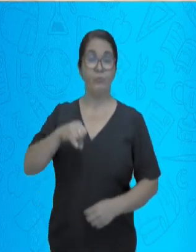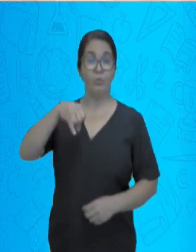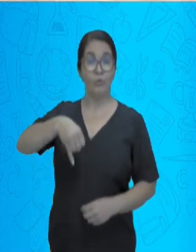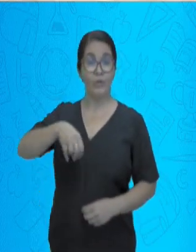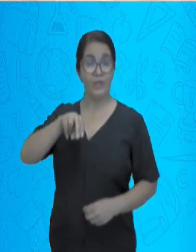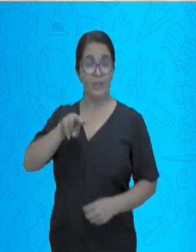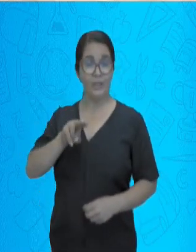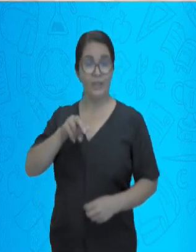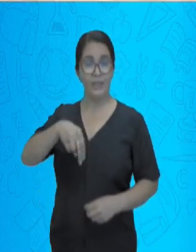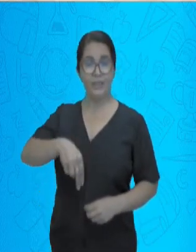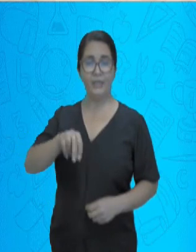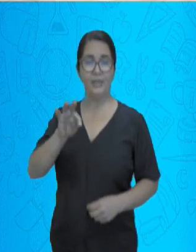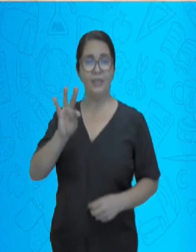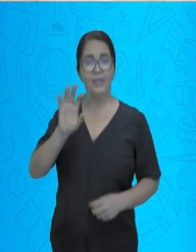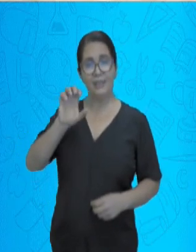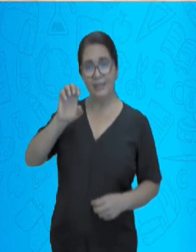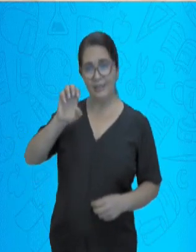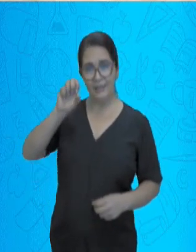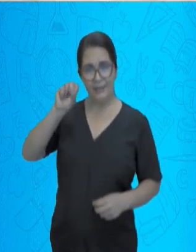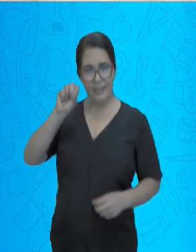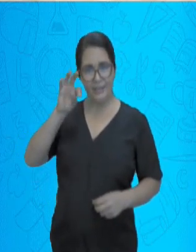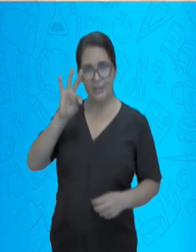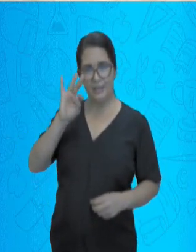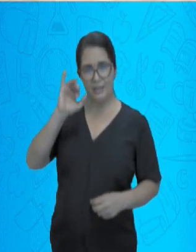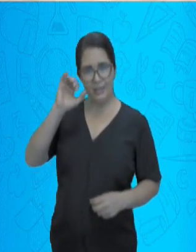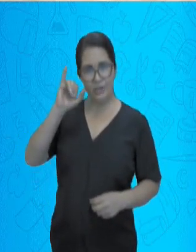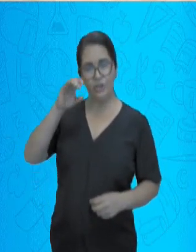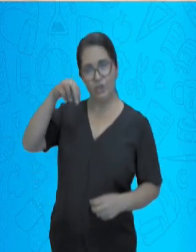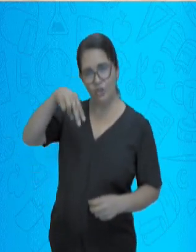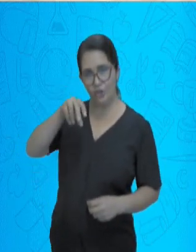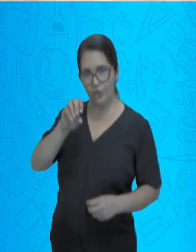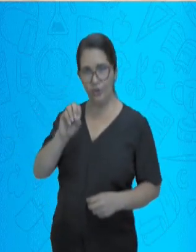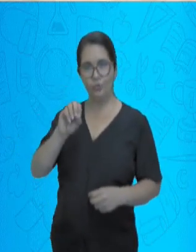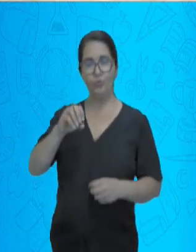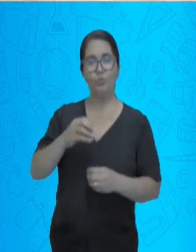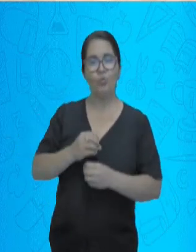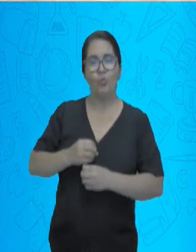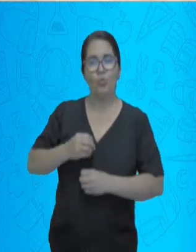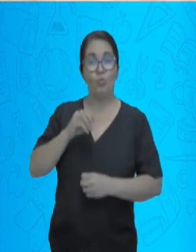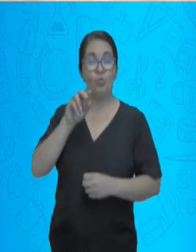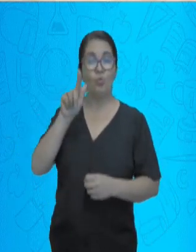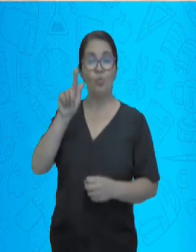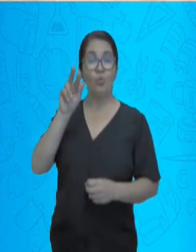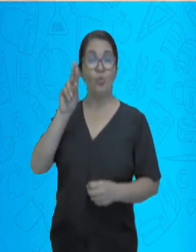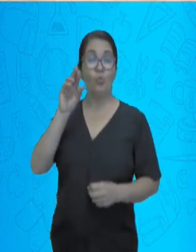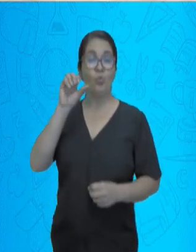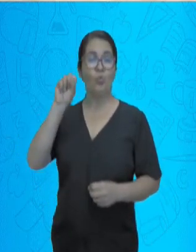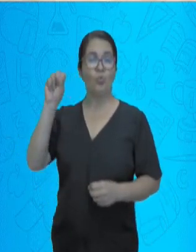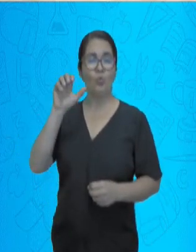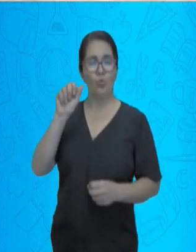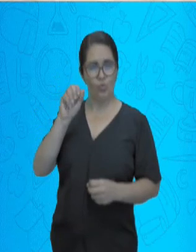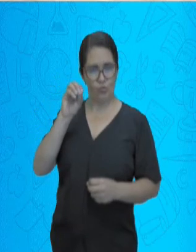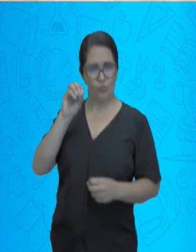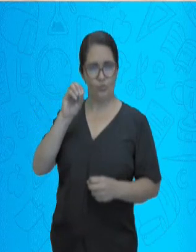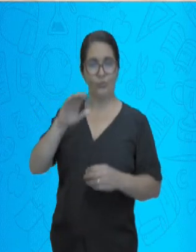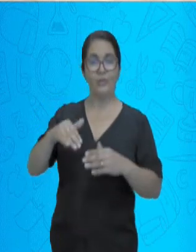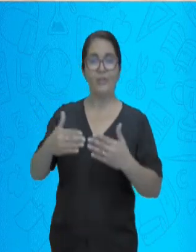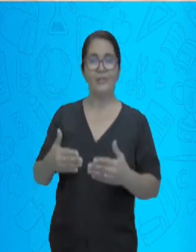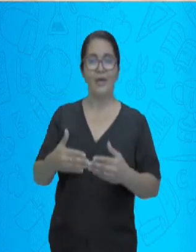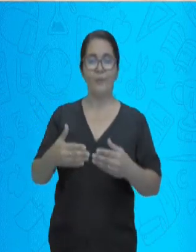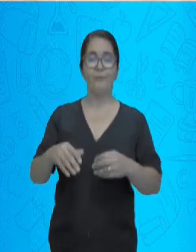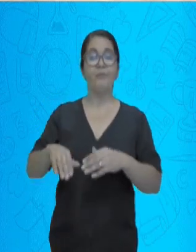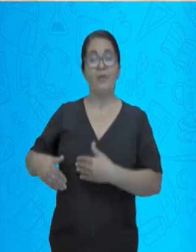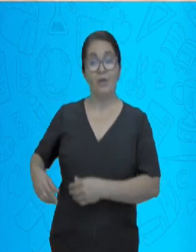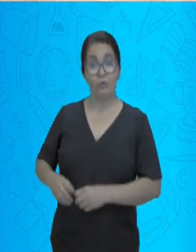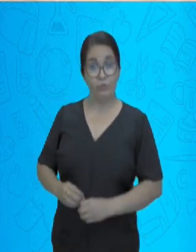caminha, indo assim, para o reto e sendo, então, eliminado, fechando o nosso processo